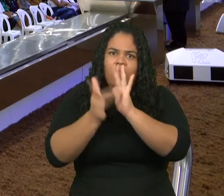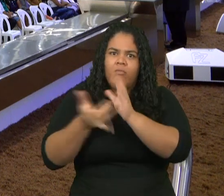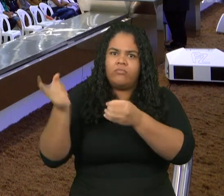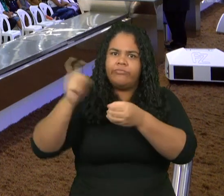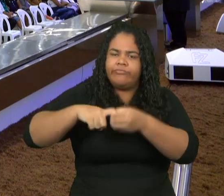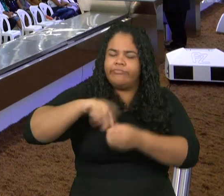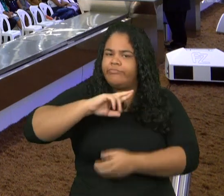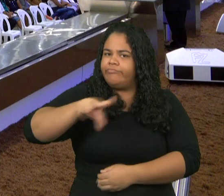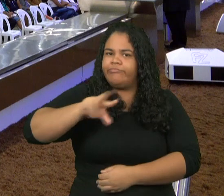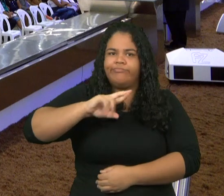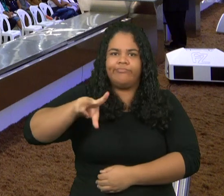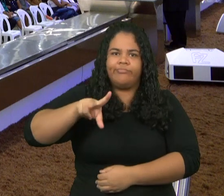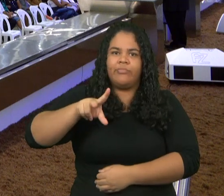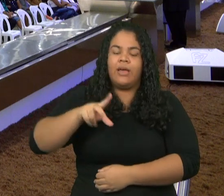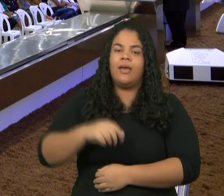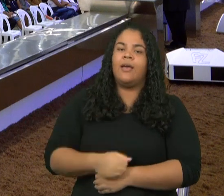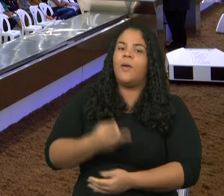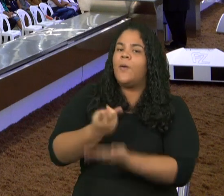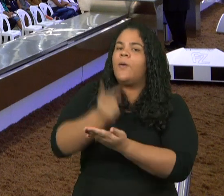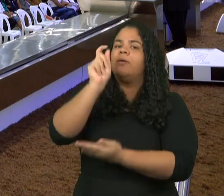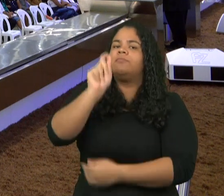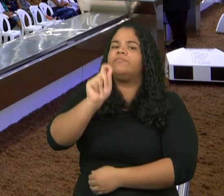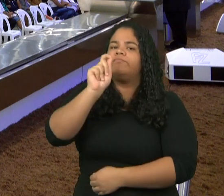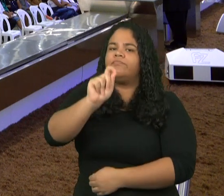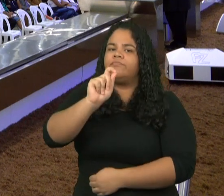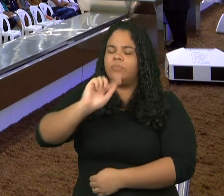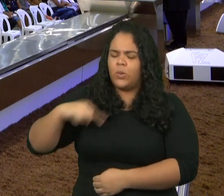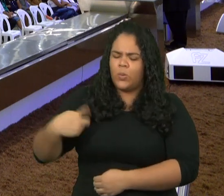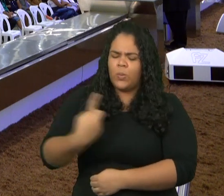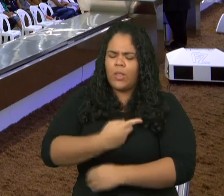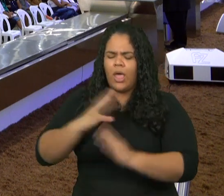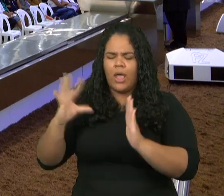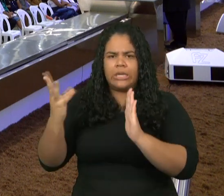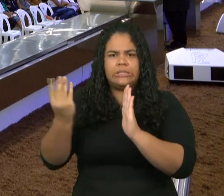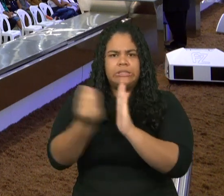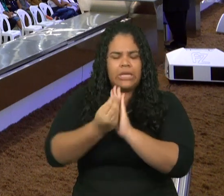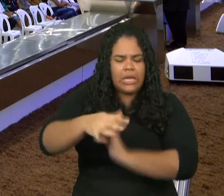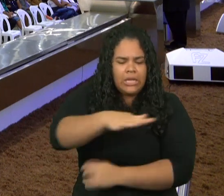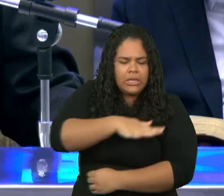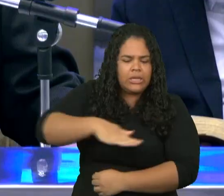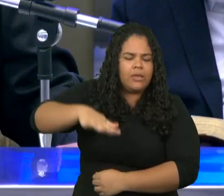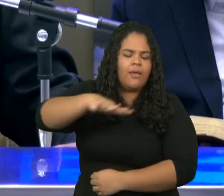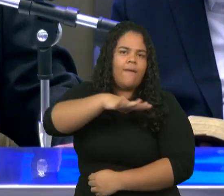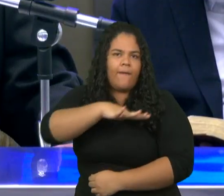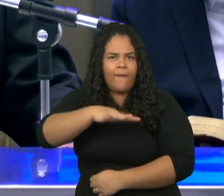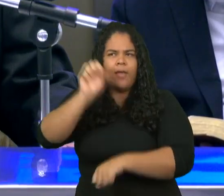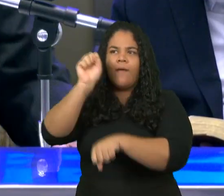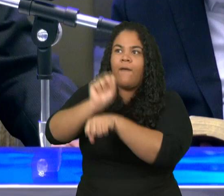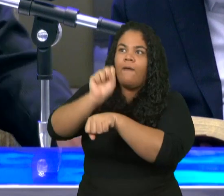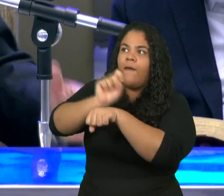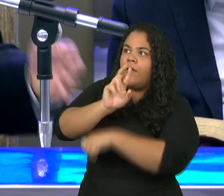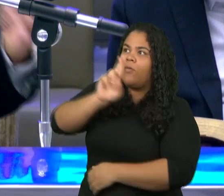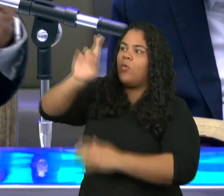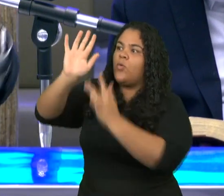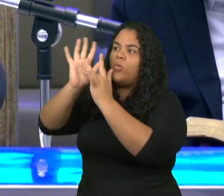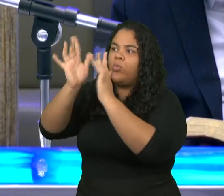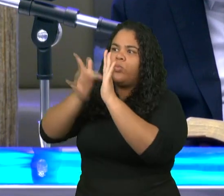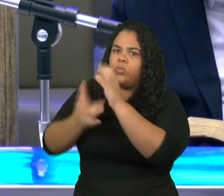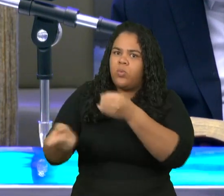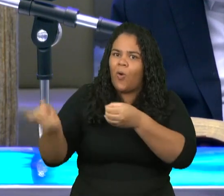arrebatada antes que ocorra a grande tribulação. Porque a grande